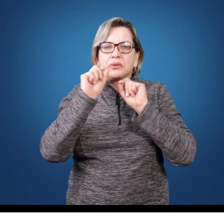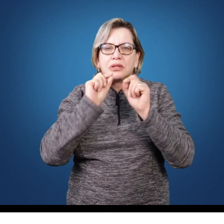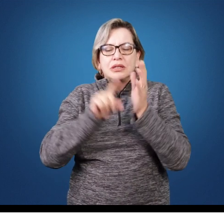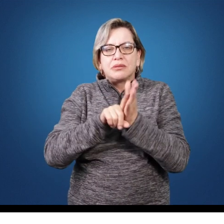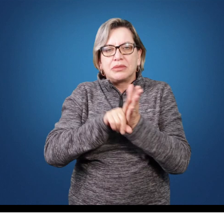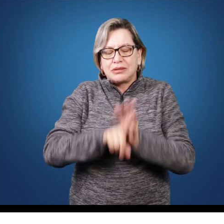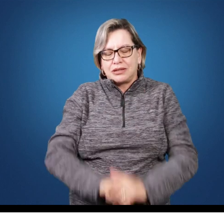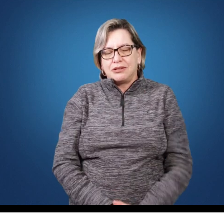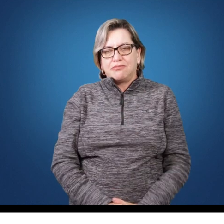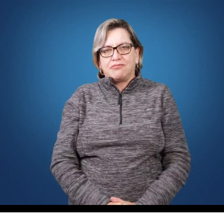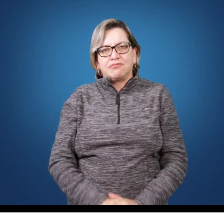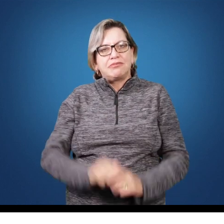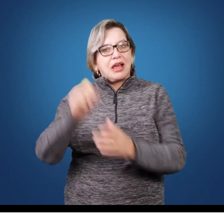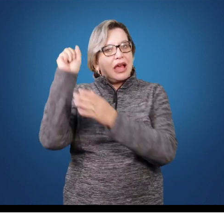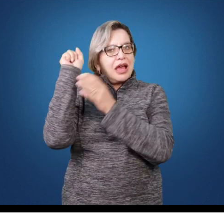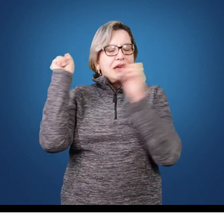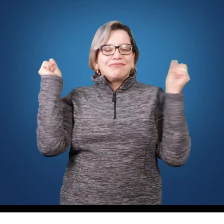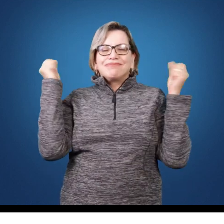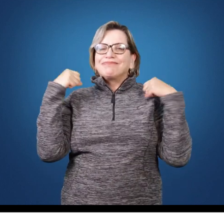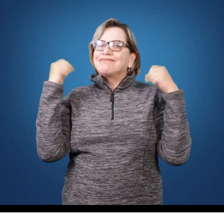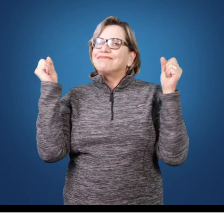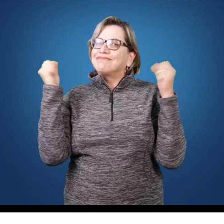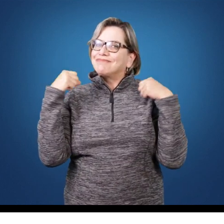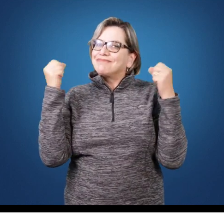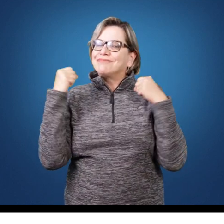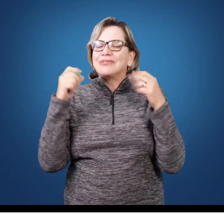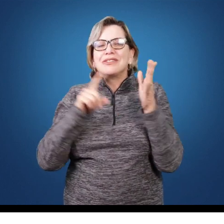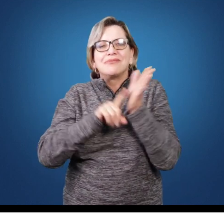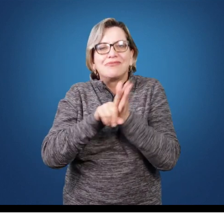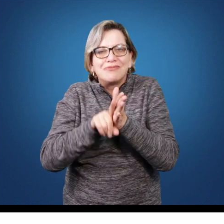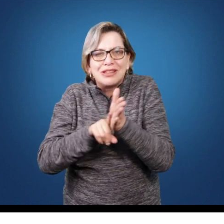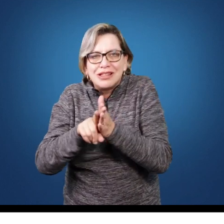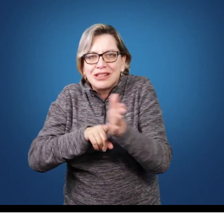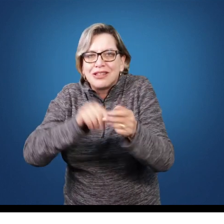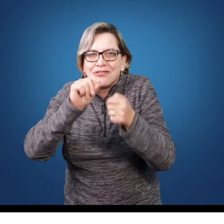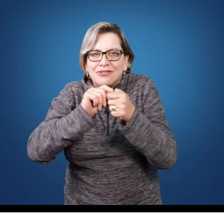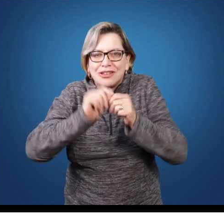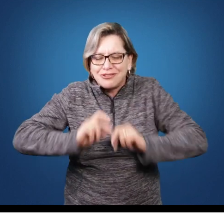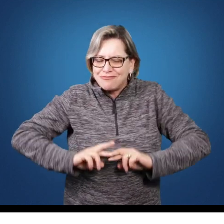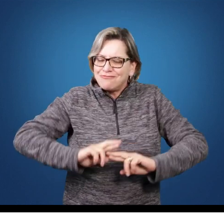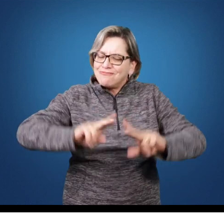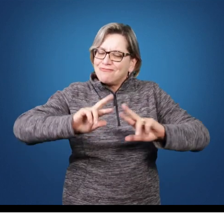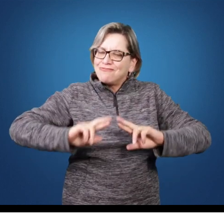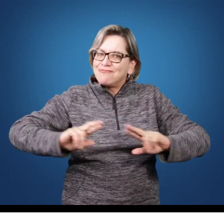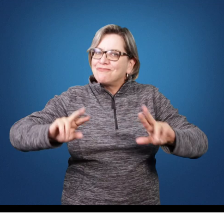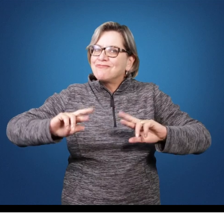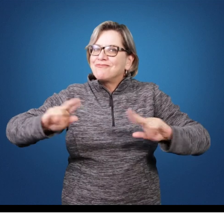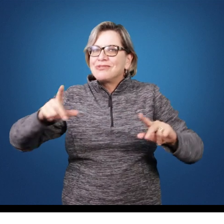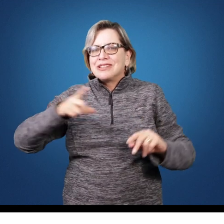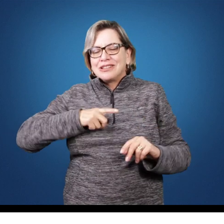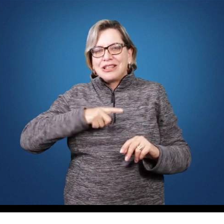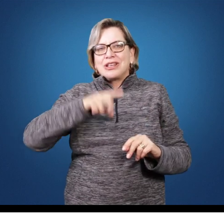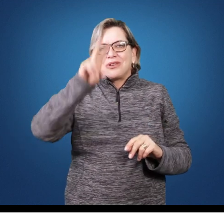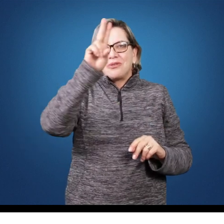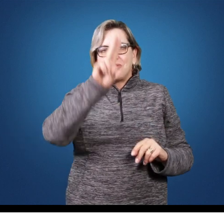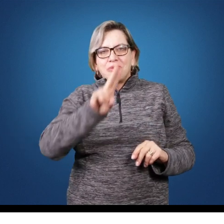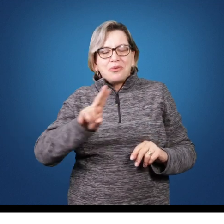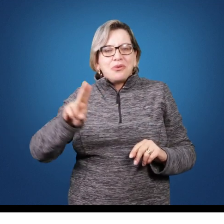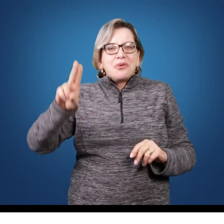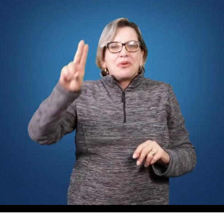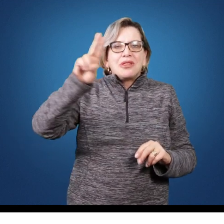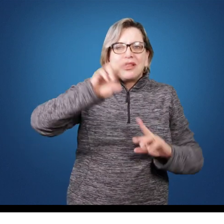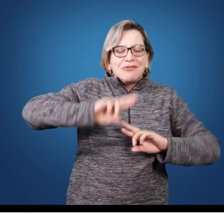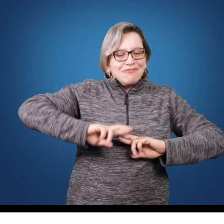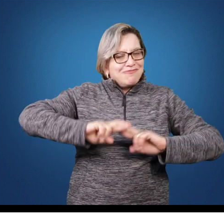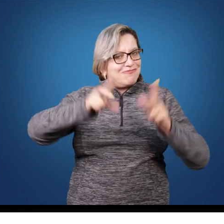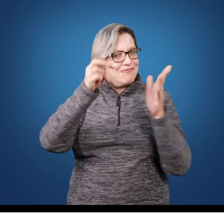educação física, tem sido feita pesquisa de diferentes abordagens, utilizando-se diferentes